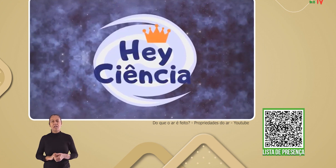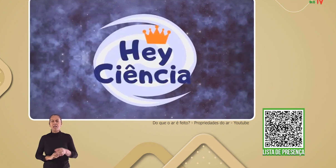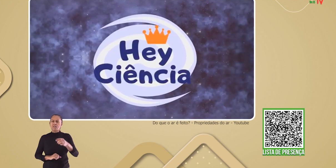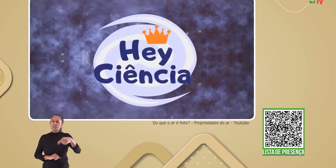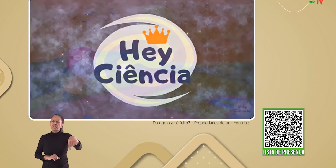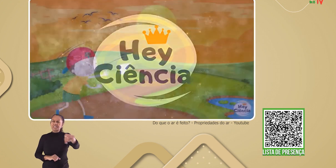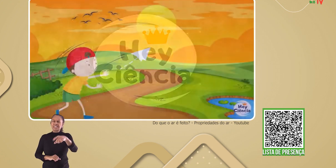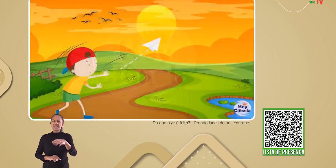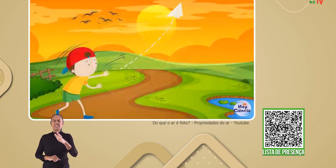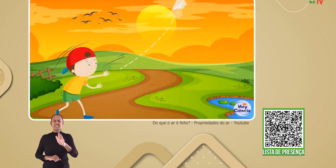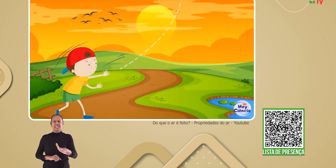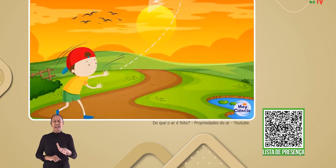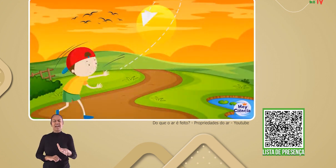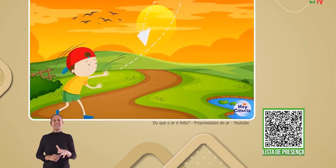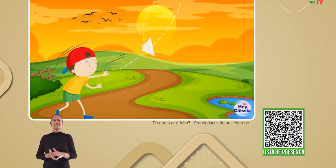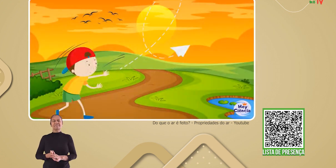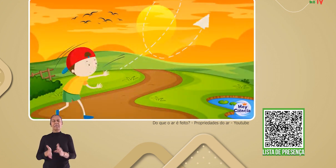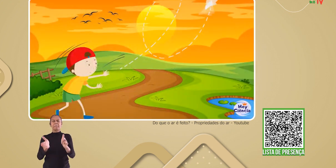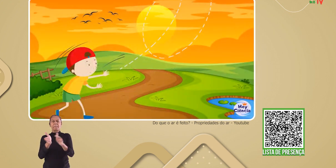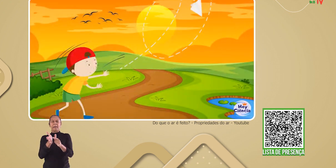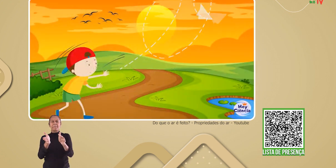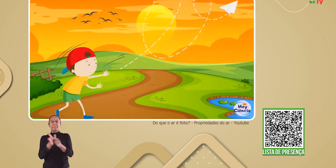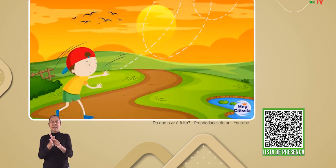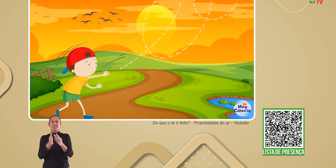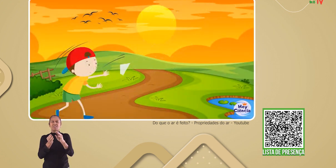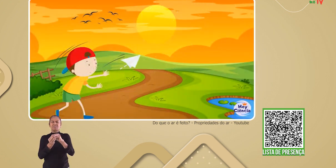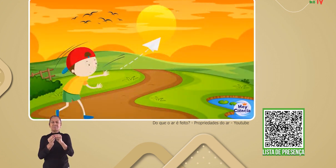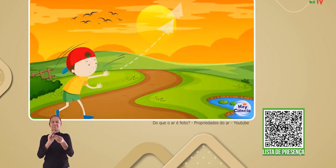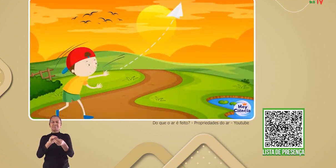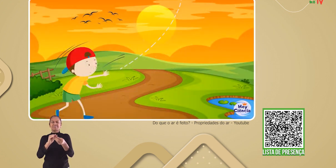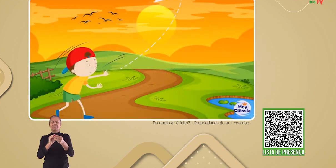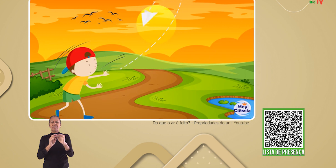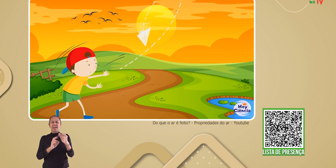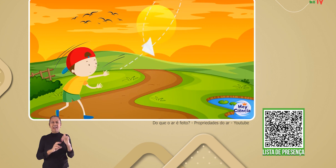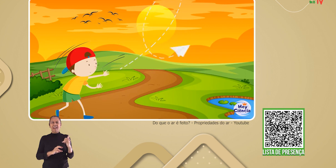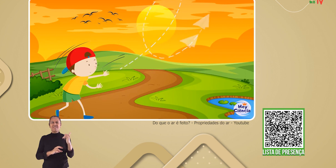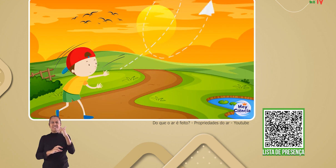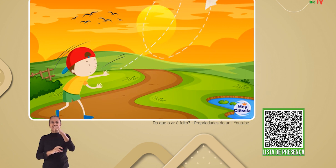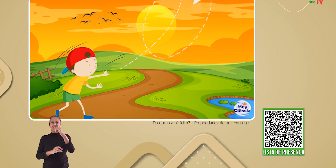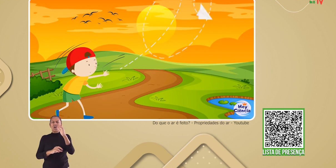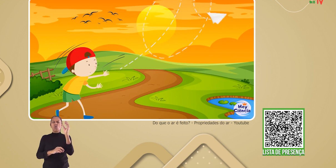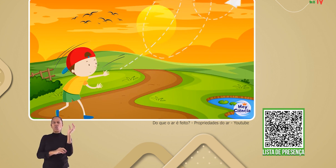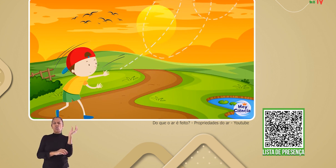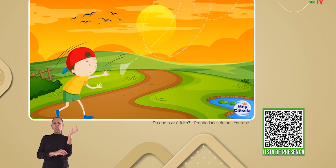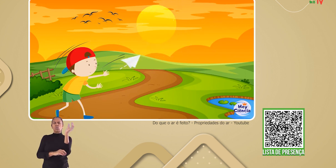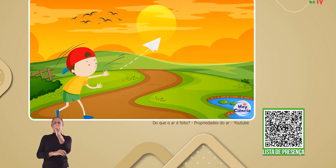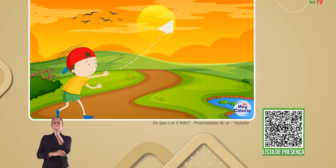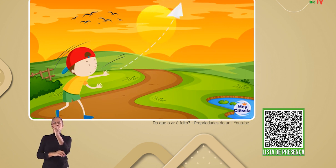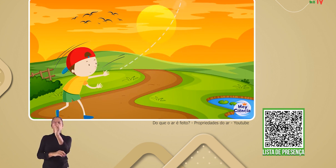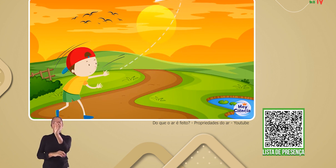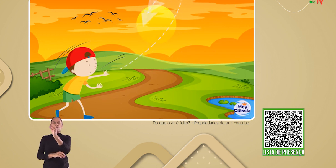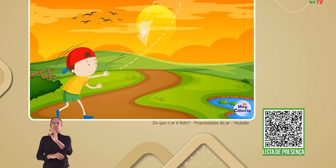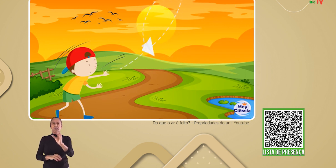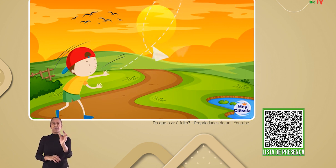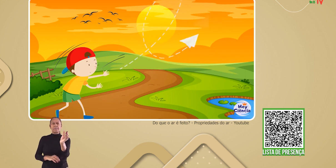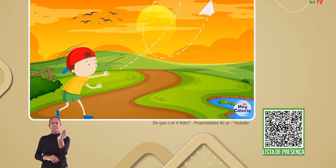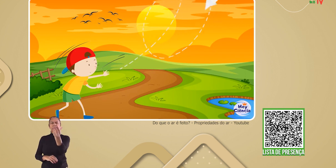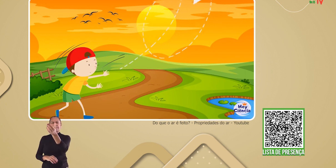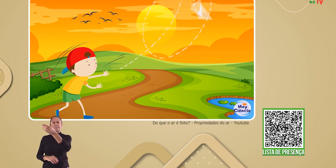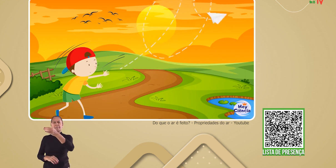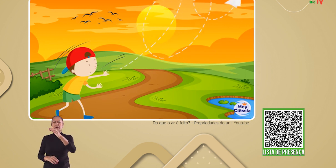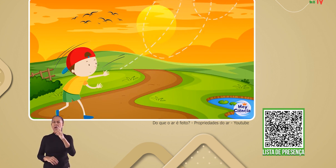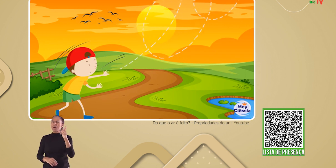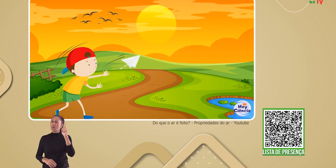Você já deve ter arremessado um aviãozinho de papel. Como você acha que o aviãozinho consegue